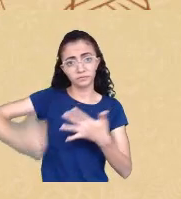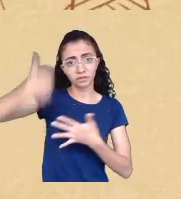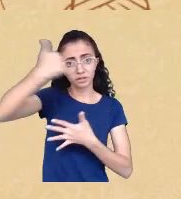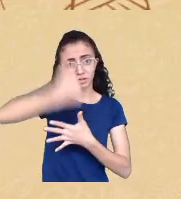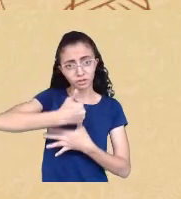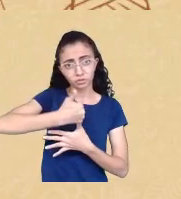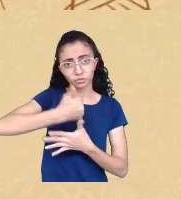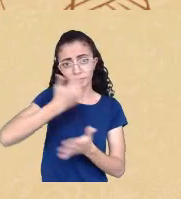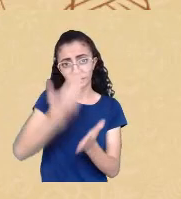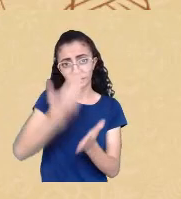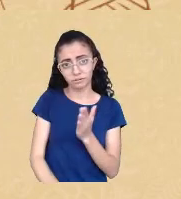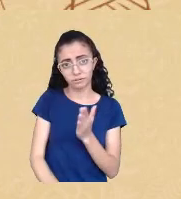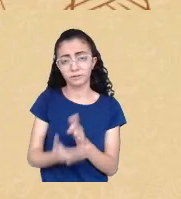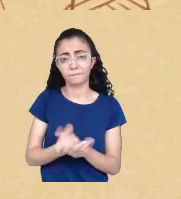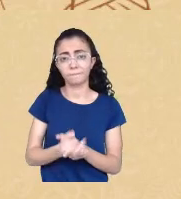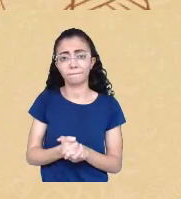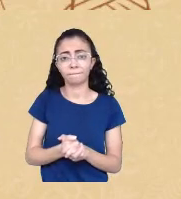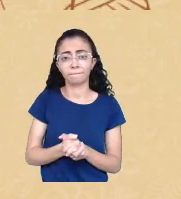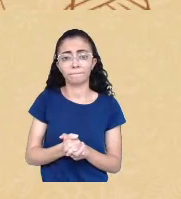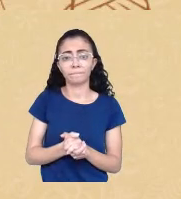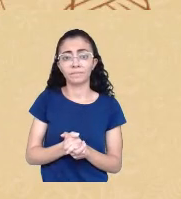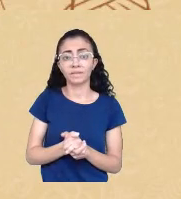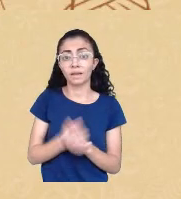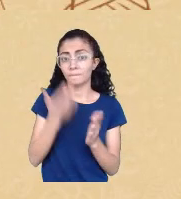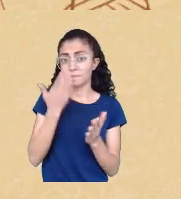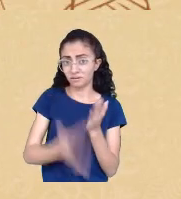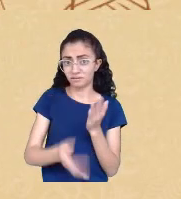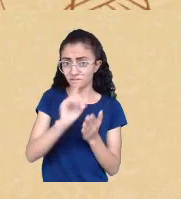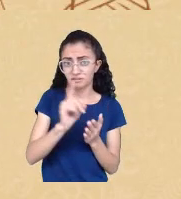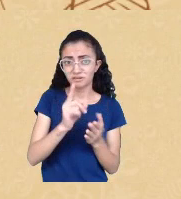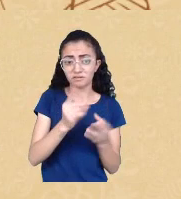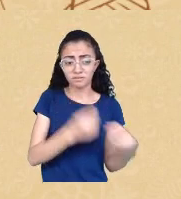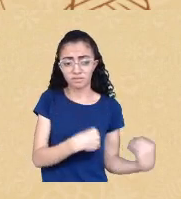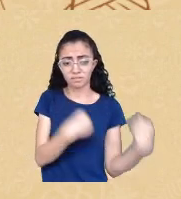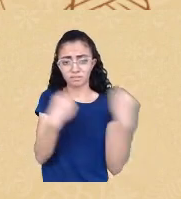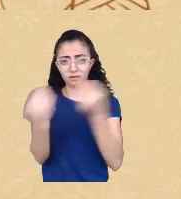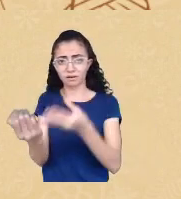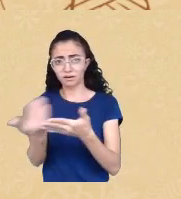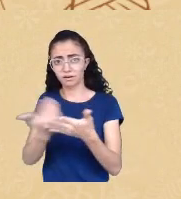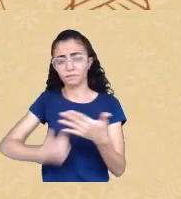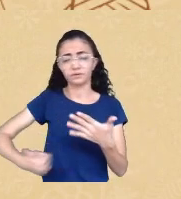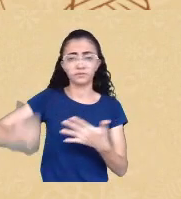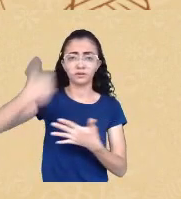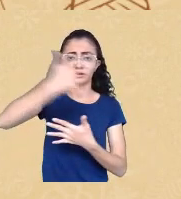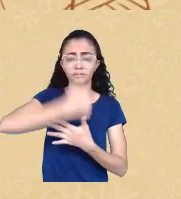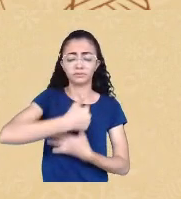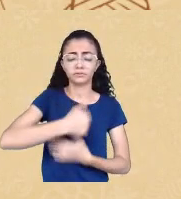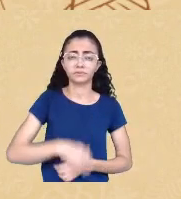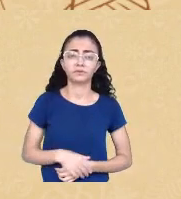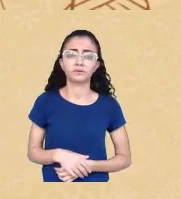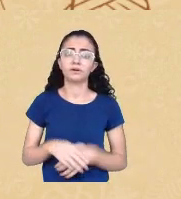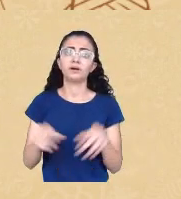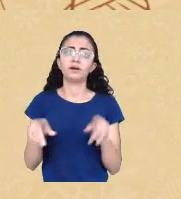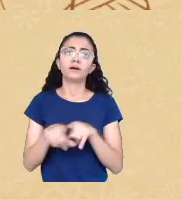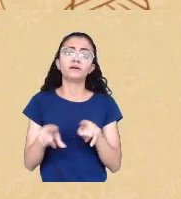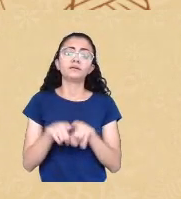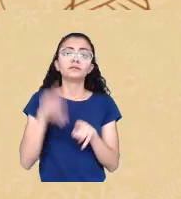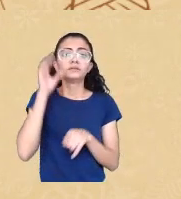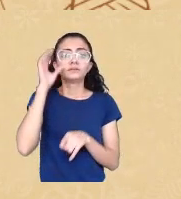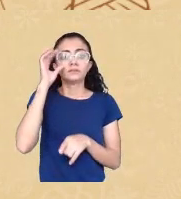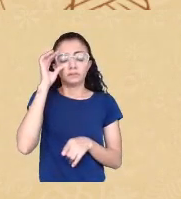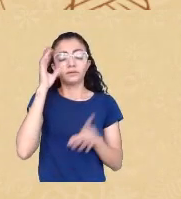em perder mas ceder privilégios ampliar esta democracia que